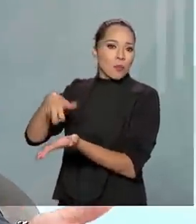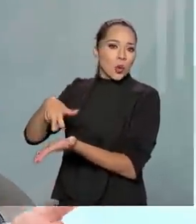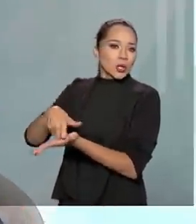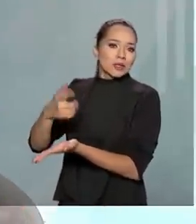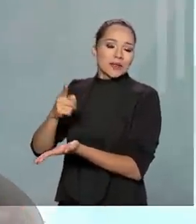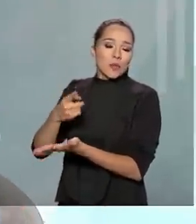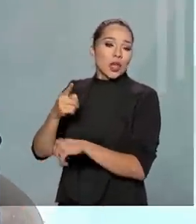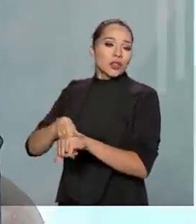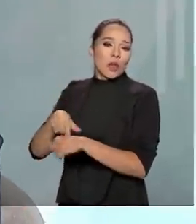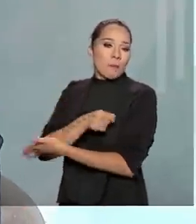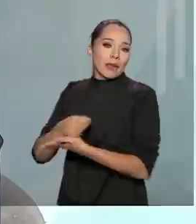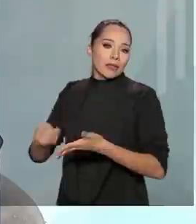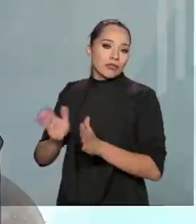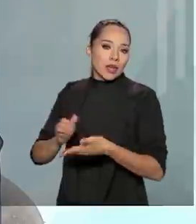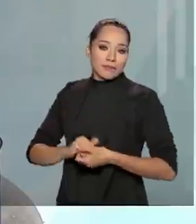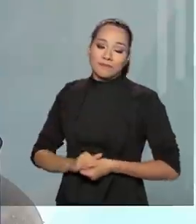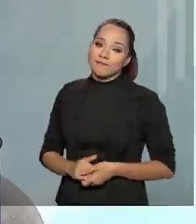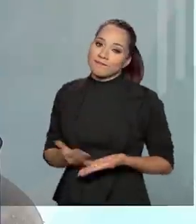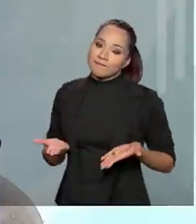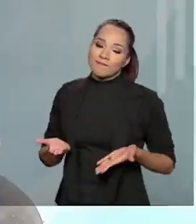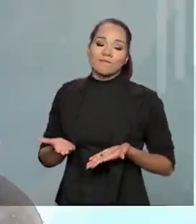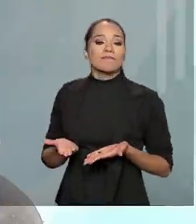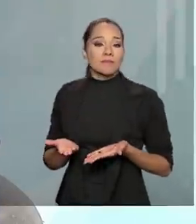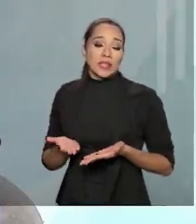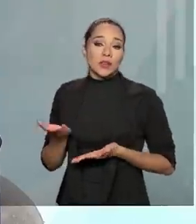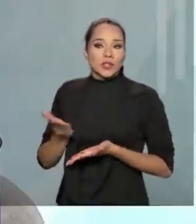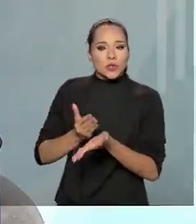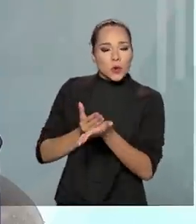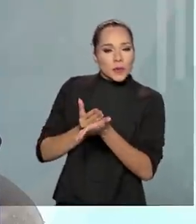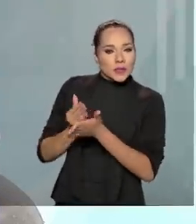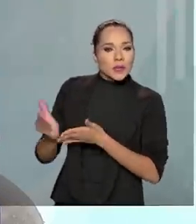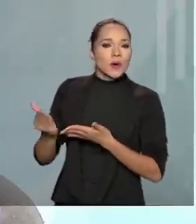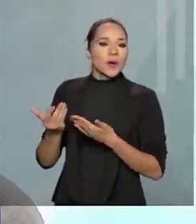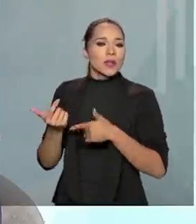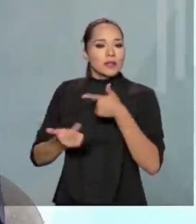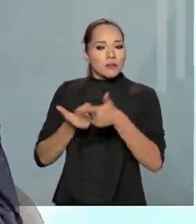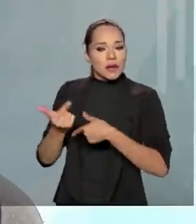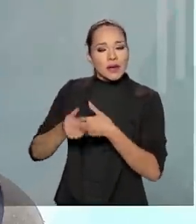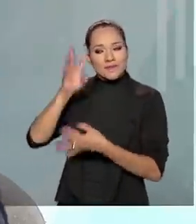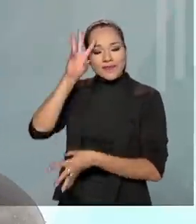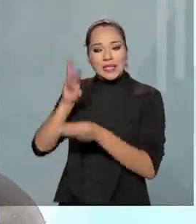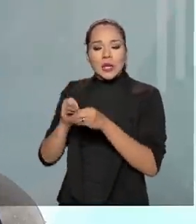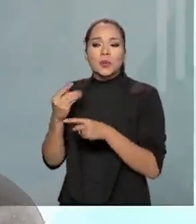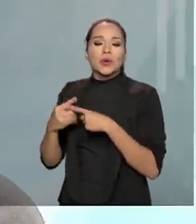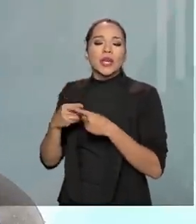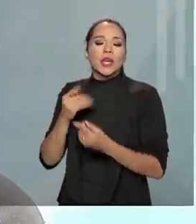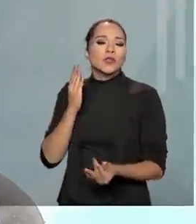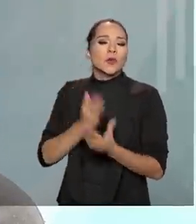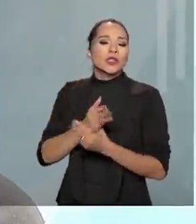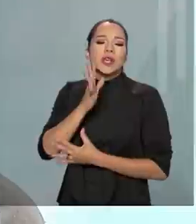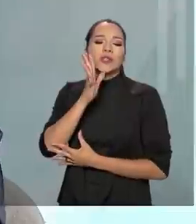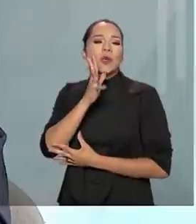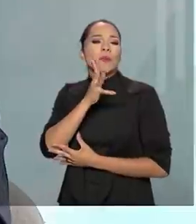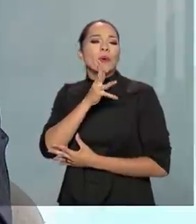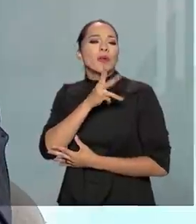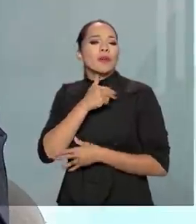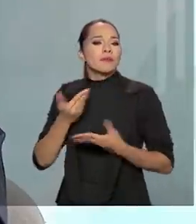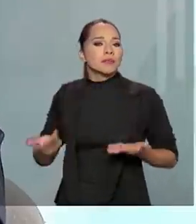teve o prazo prescrito. Então, nós começamos a trabalhar e entender por que os processos duravam tanto.